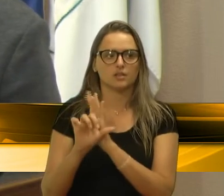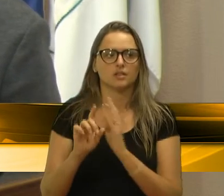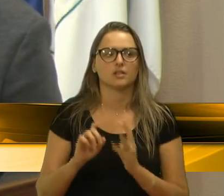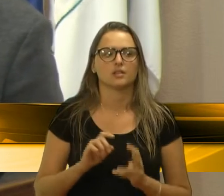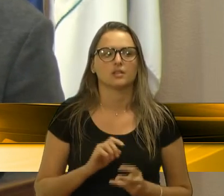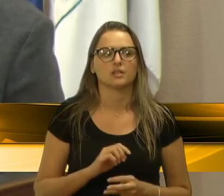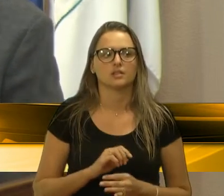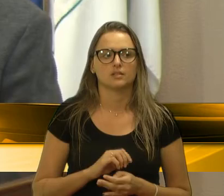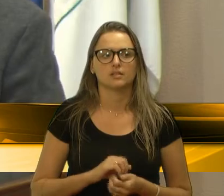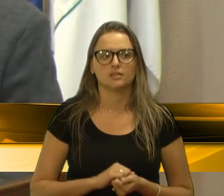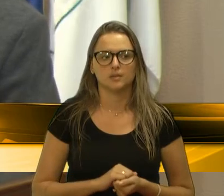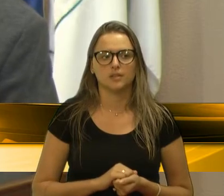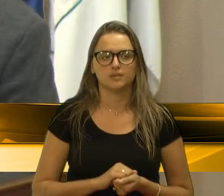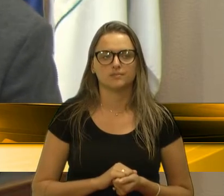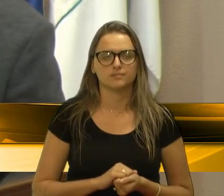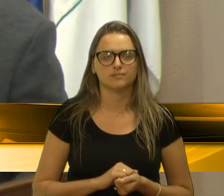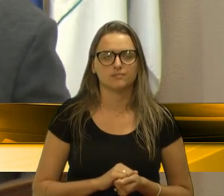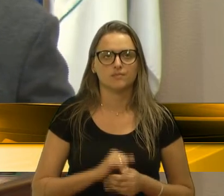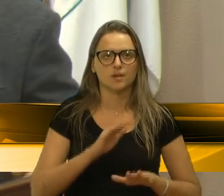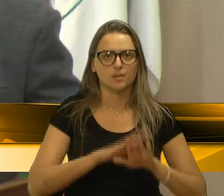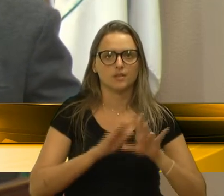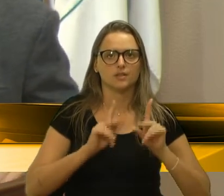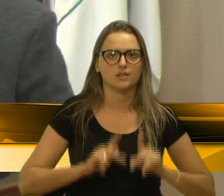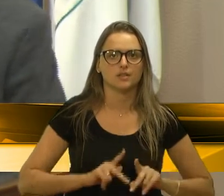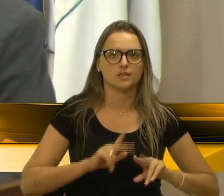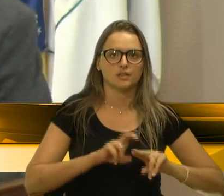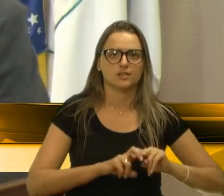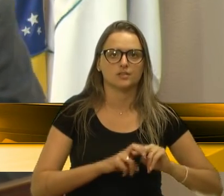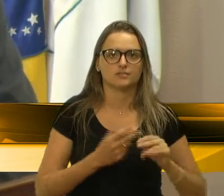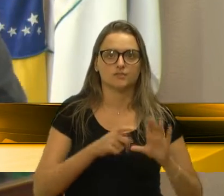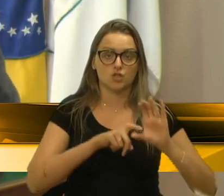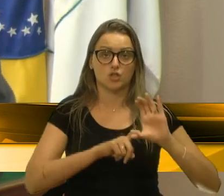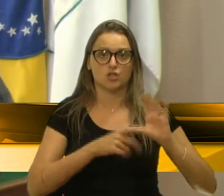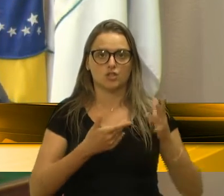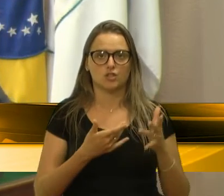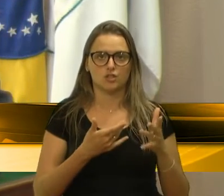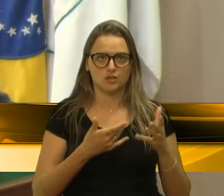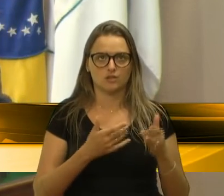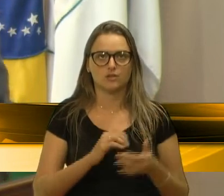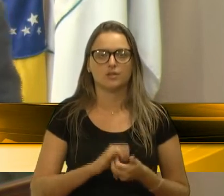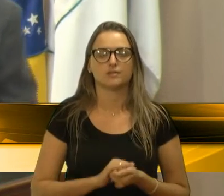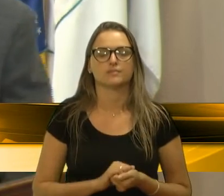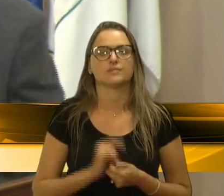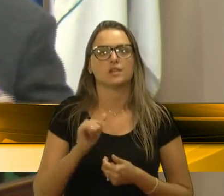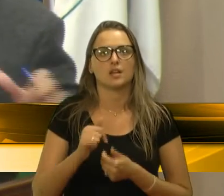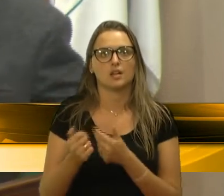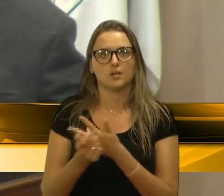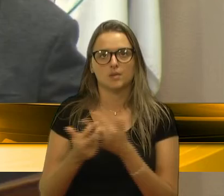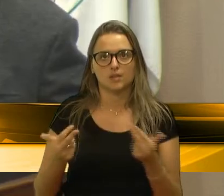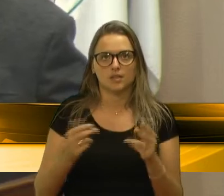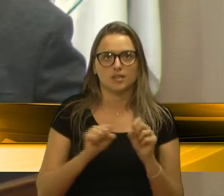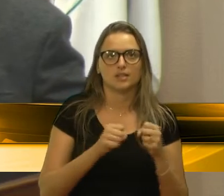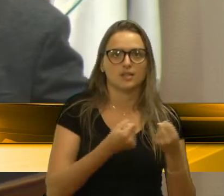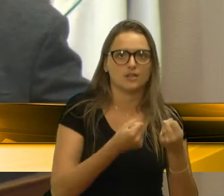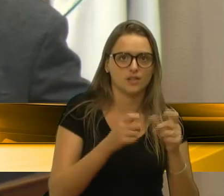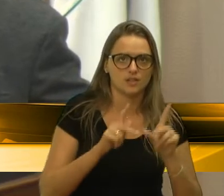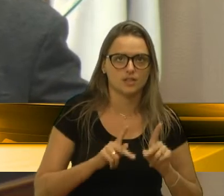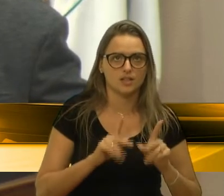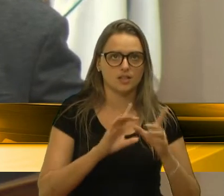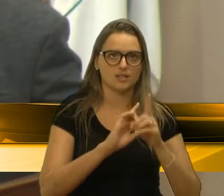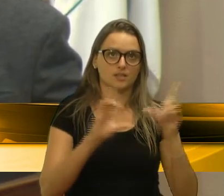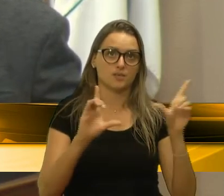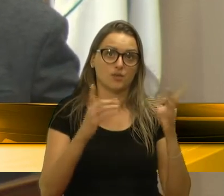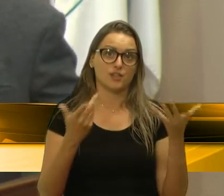consideravelmente, cada vez mais pessoas devedoras. Para encerrar, só um assunto político, eu acho muito engraçado que as pessoas defendam a democracia, vereador Felipe.